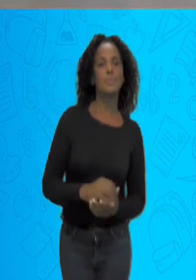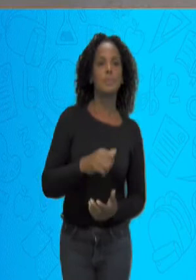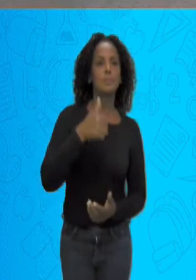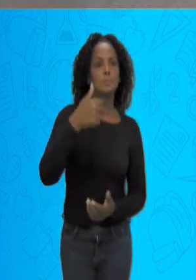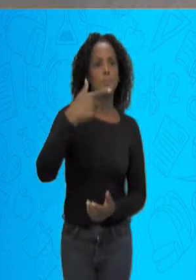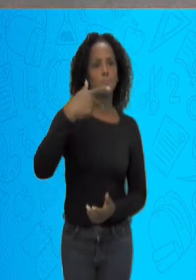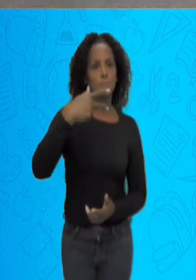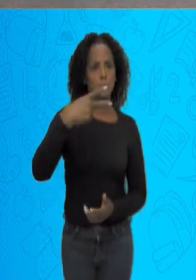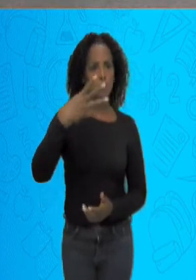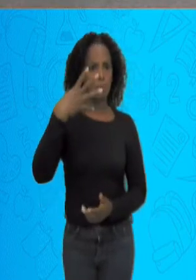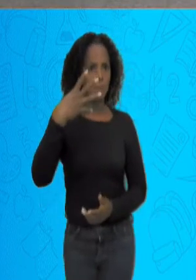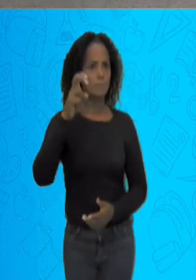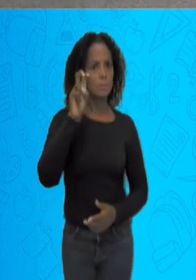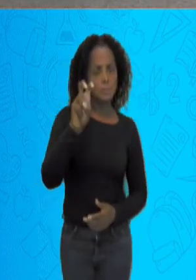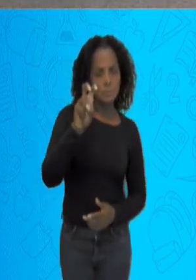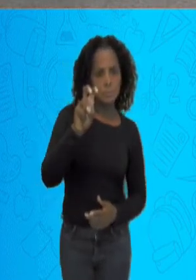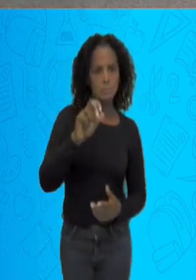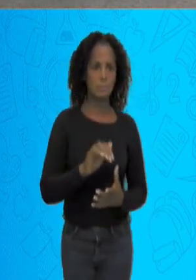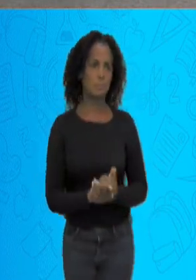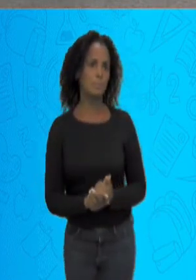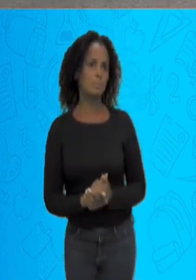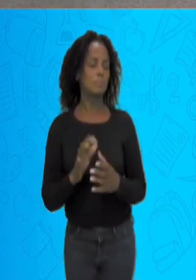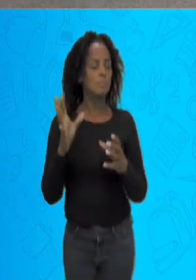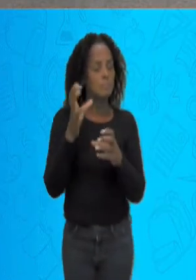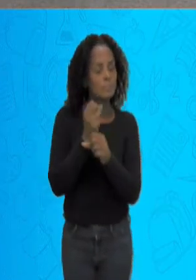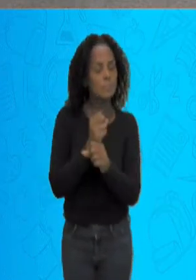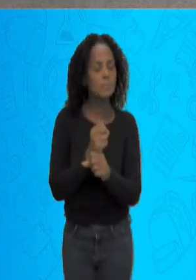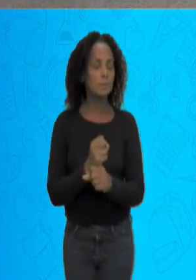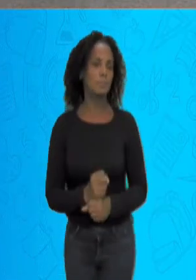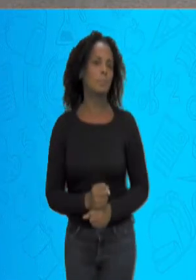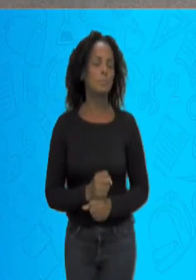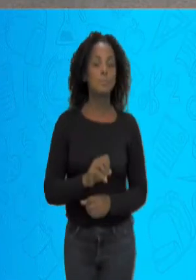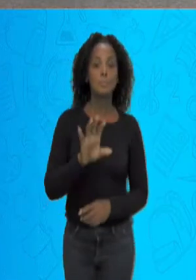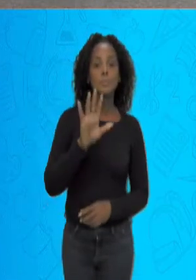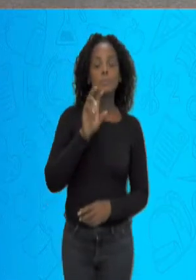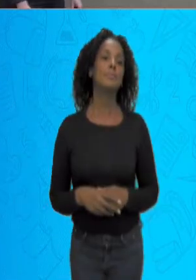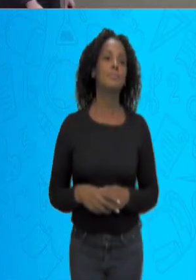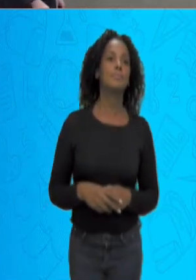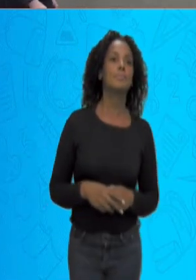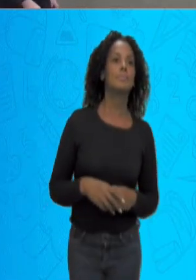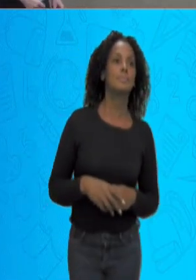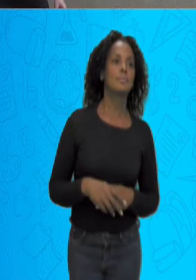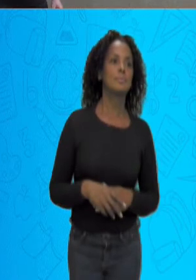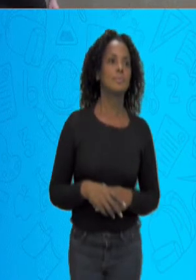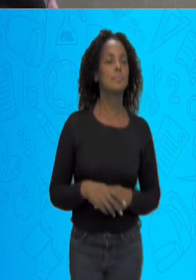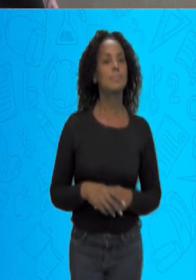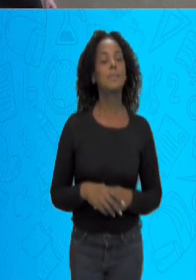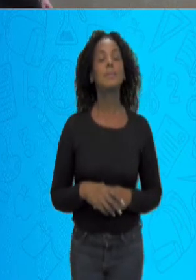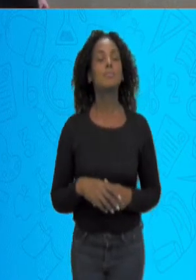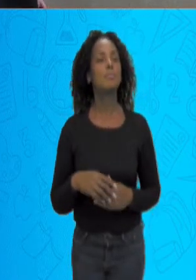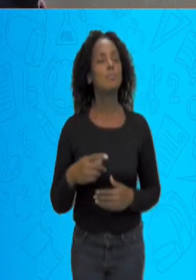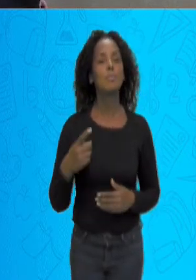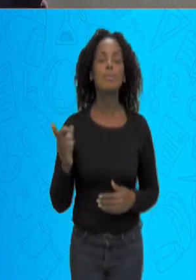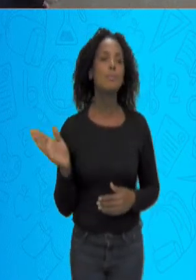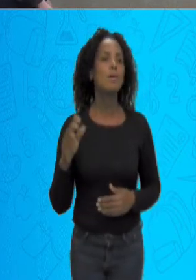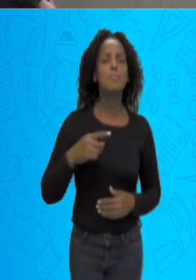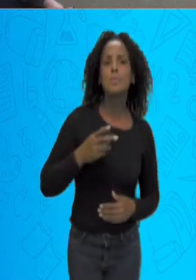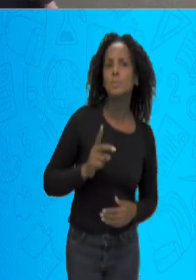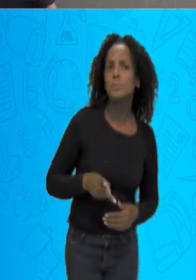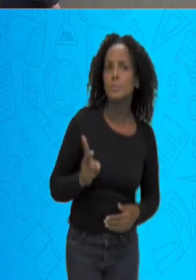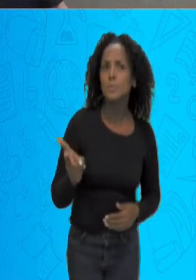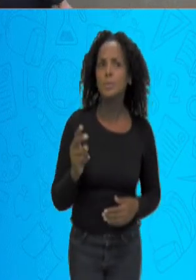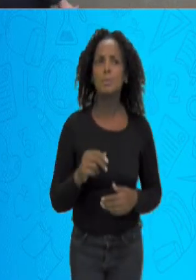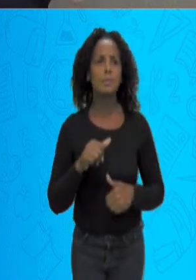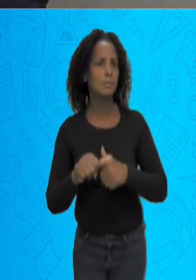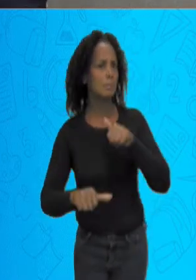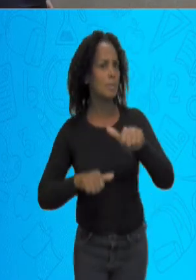Um, dois, três, quatro, cinco. Agora, vamos para a próxima. Então, iremos continuar a transformação